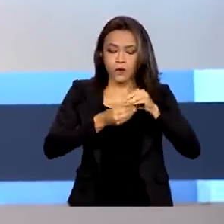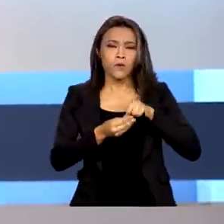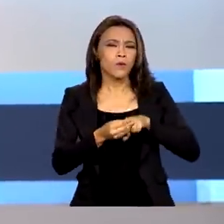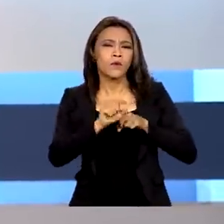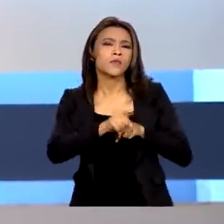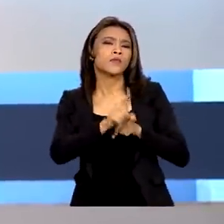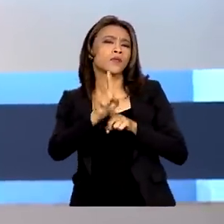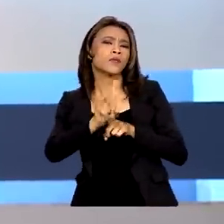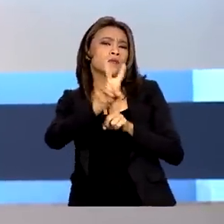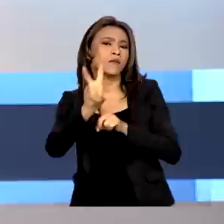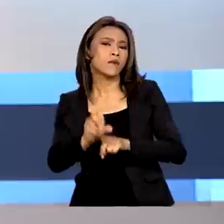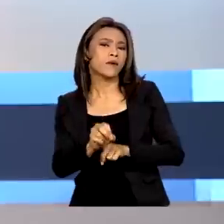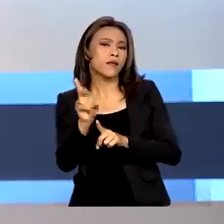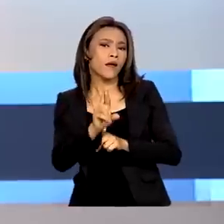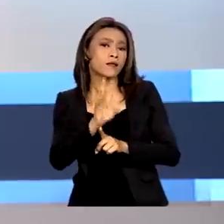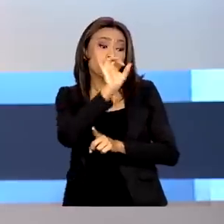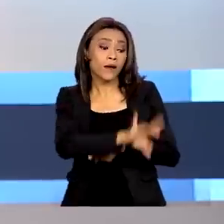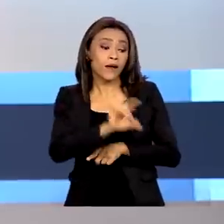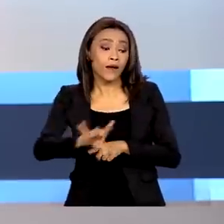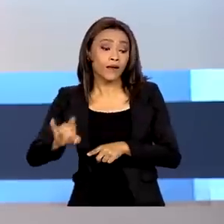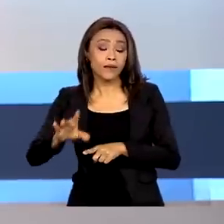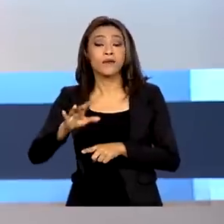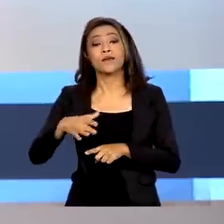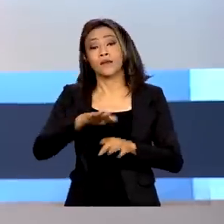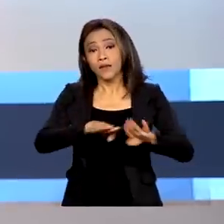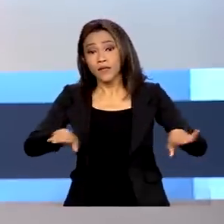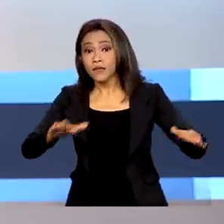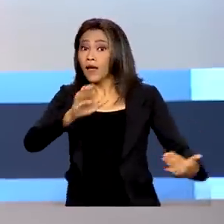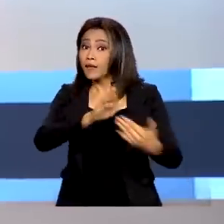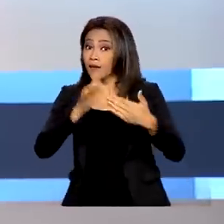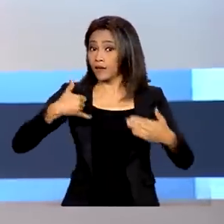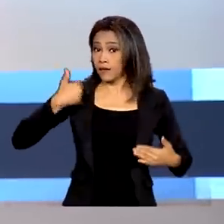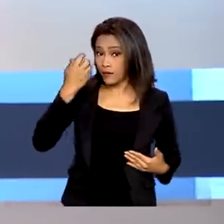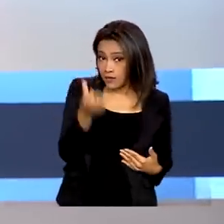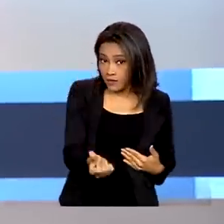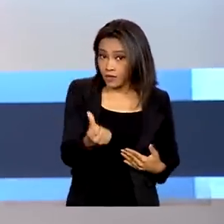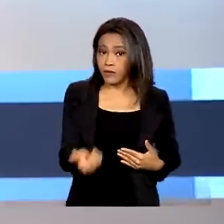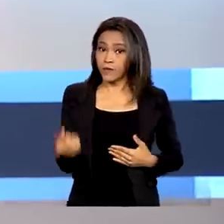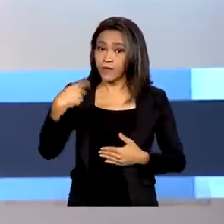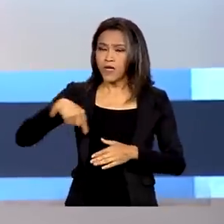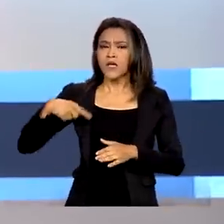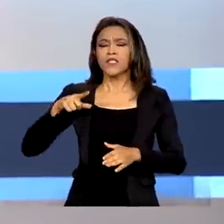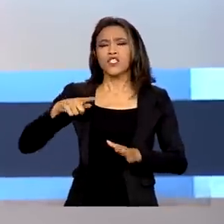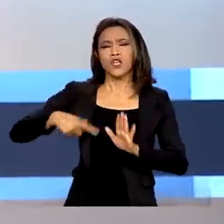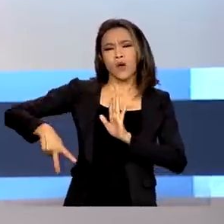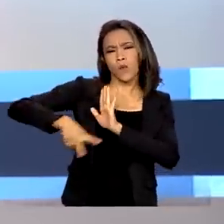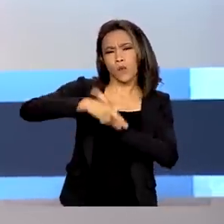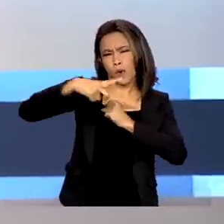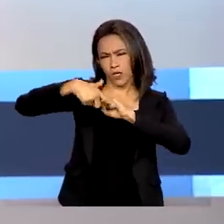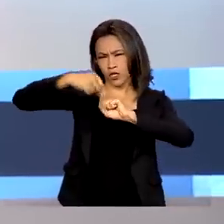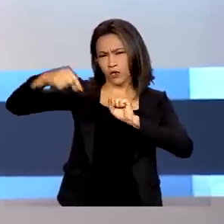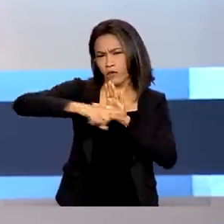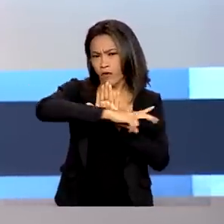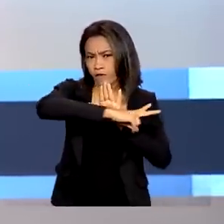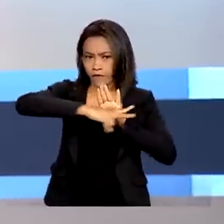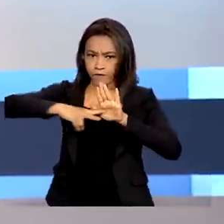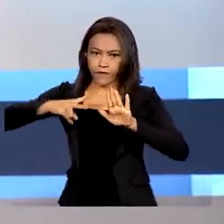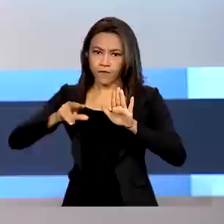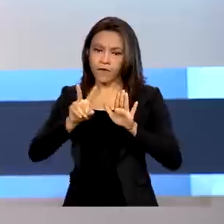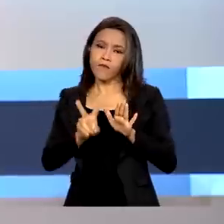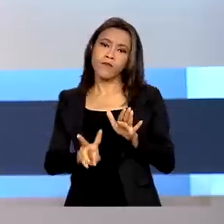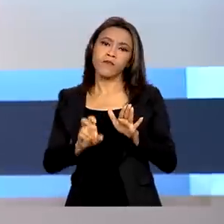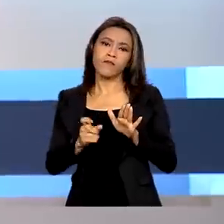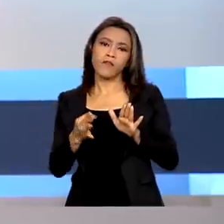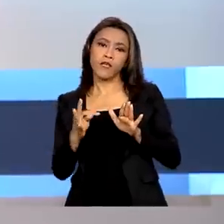reais por criança de até 6 anos. O presidente Lula vetou o artigo que criava uma nova identificação orçamentária